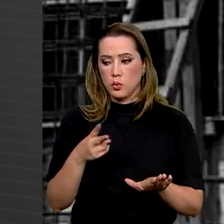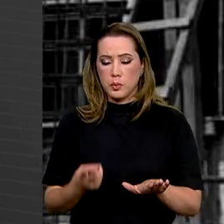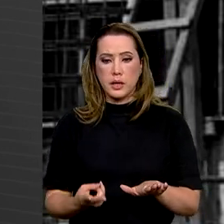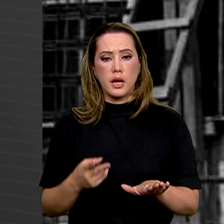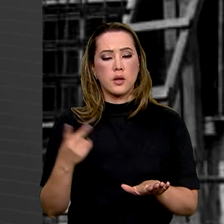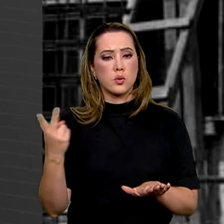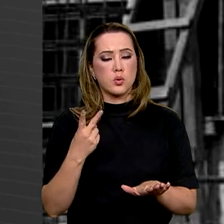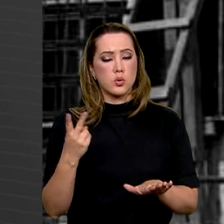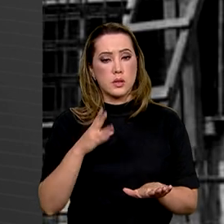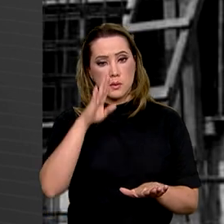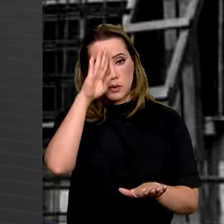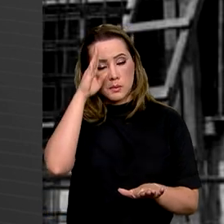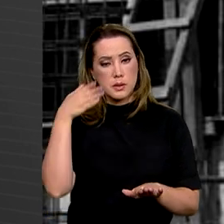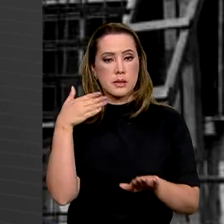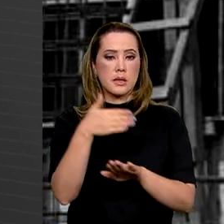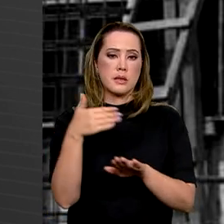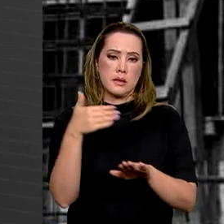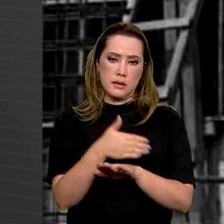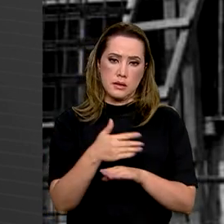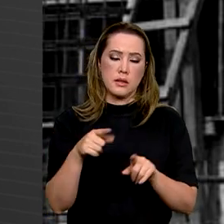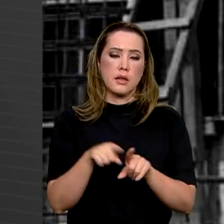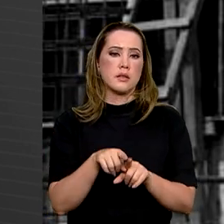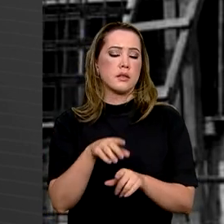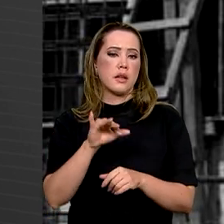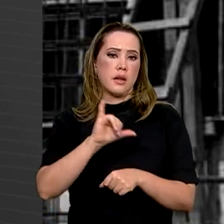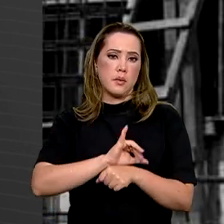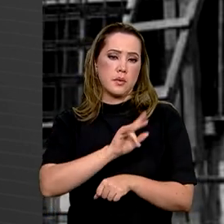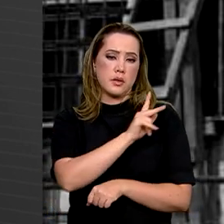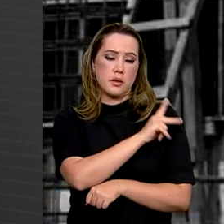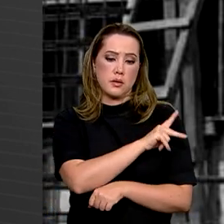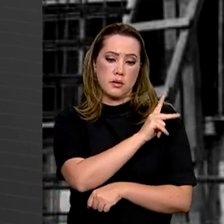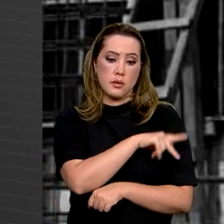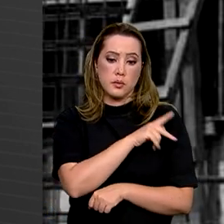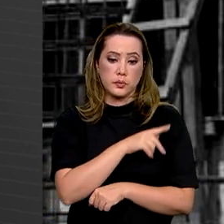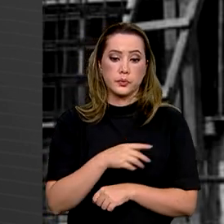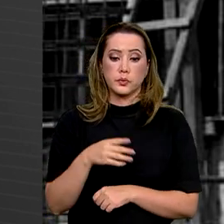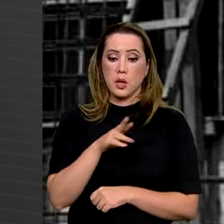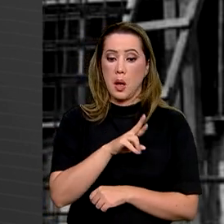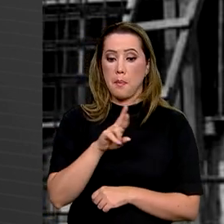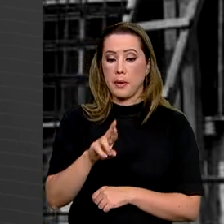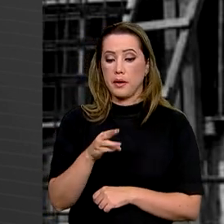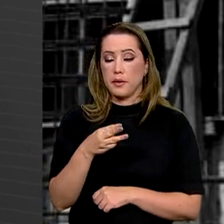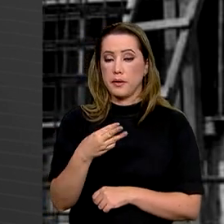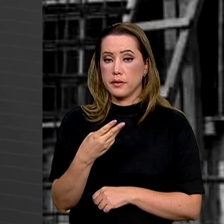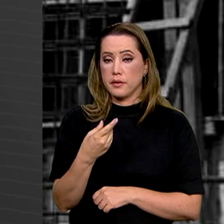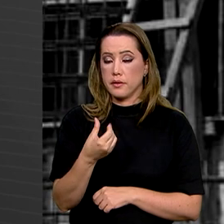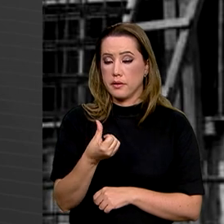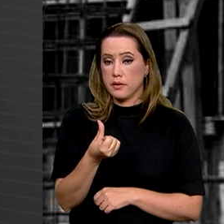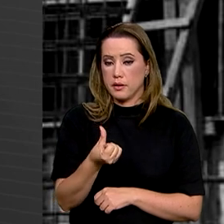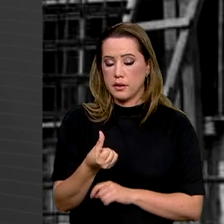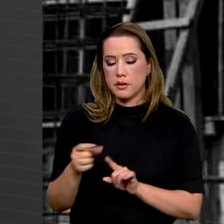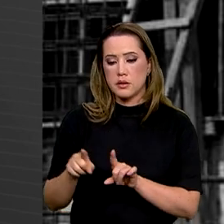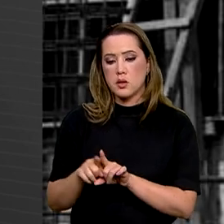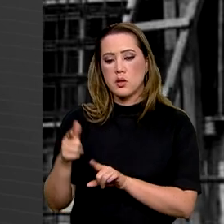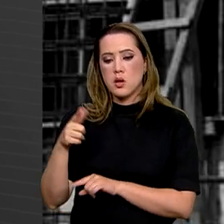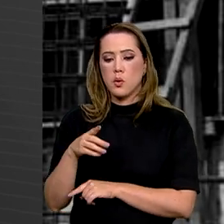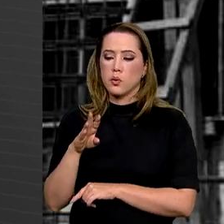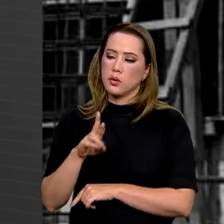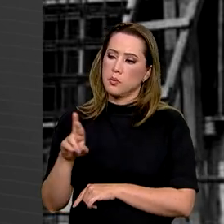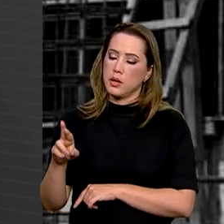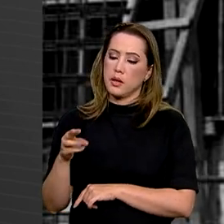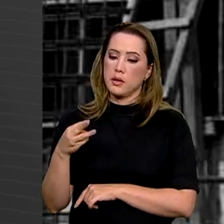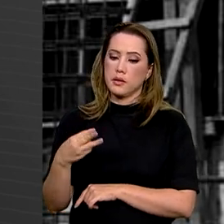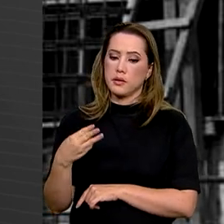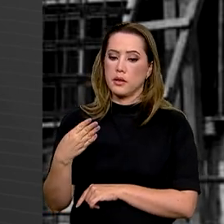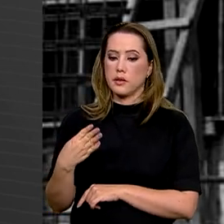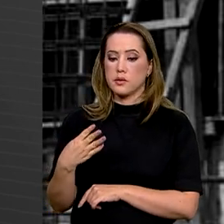principais acessos à capital Teresina, a BR-316, que liga Belém a Maceió, e a BR-343,